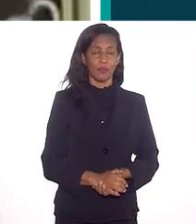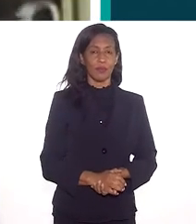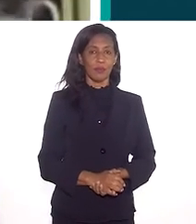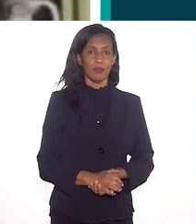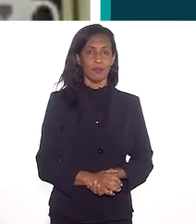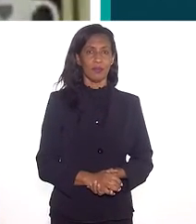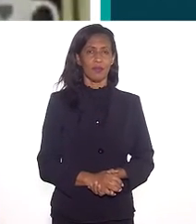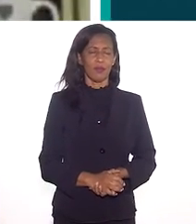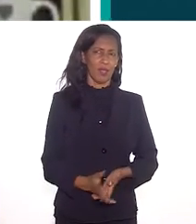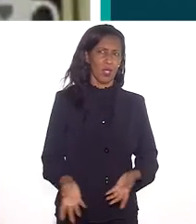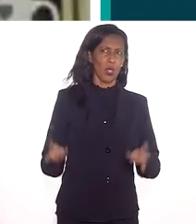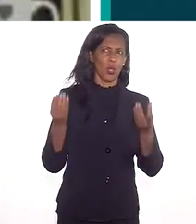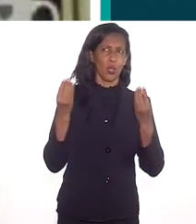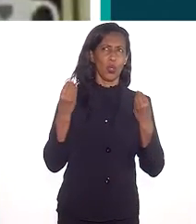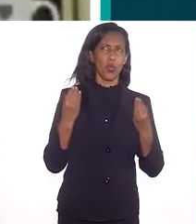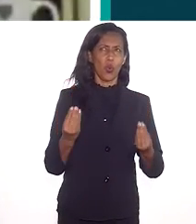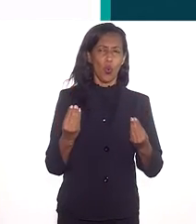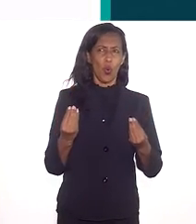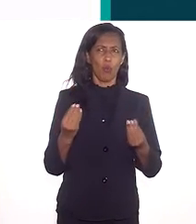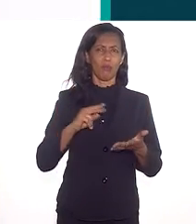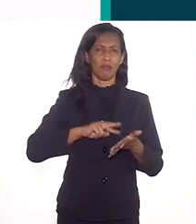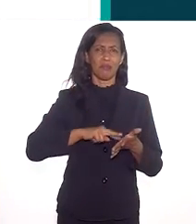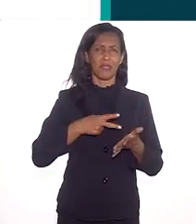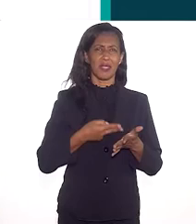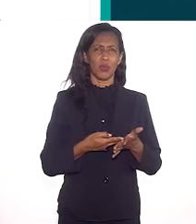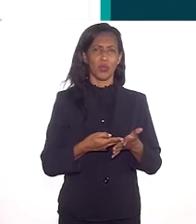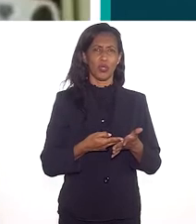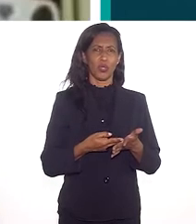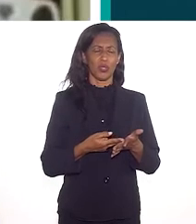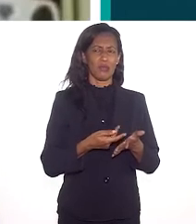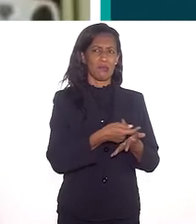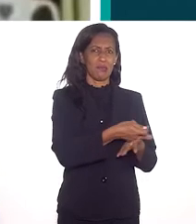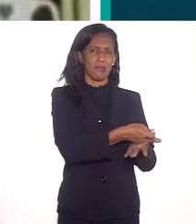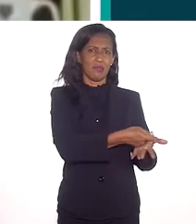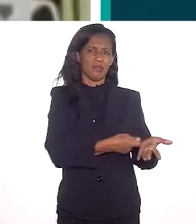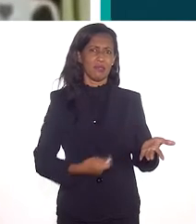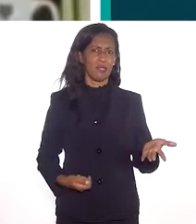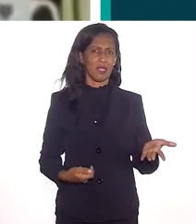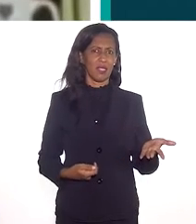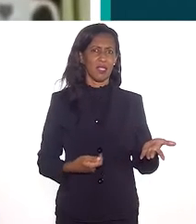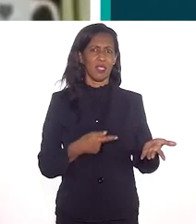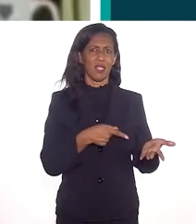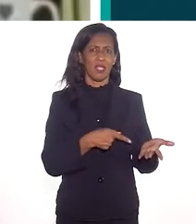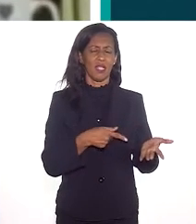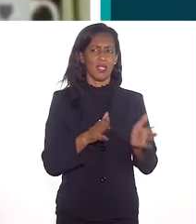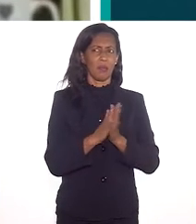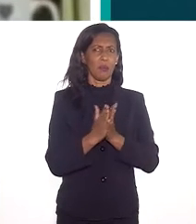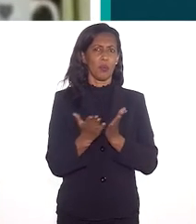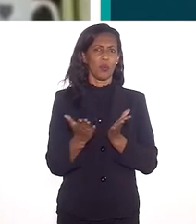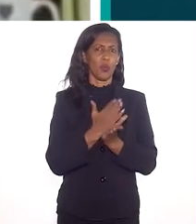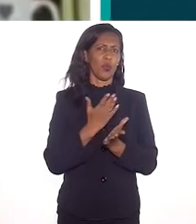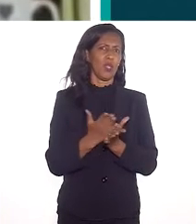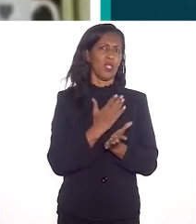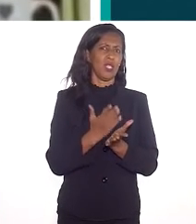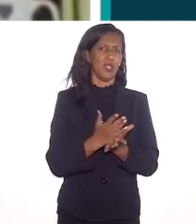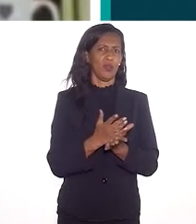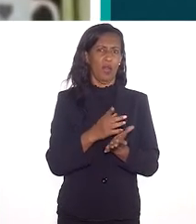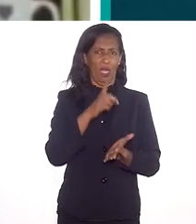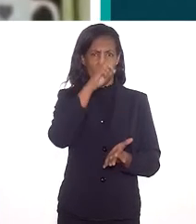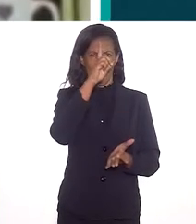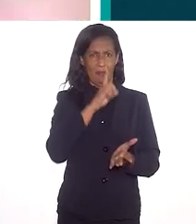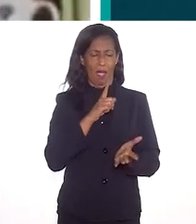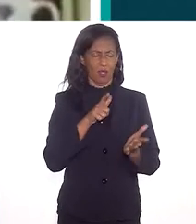pardos, e como é que isso se traduz numa historiografia, e principalmente para os livros didáticos, na hora da